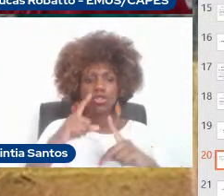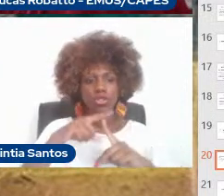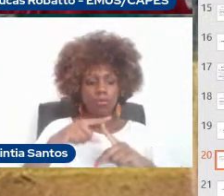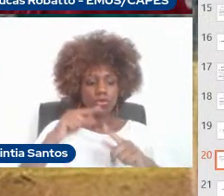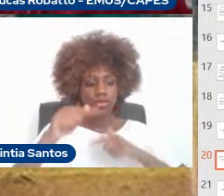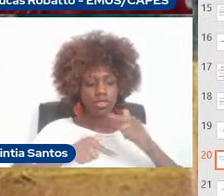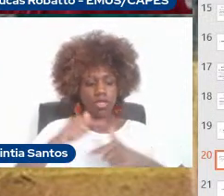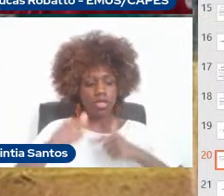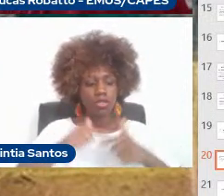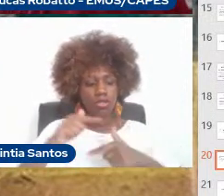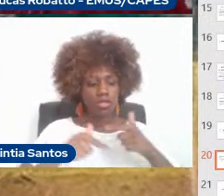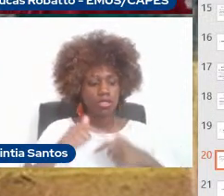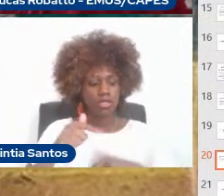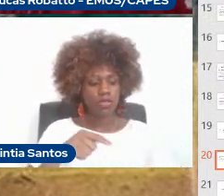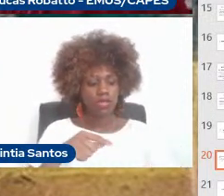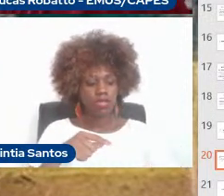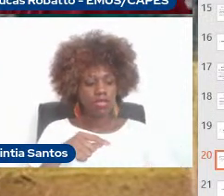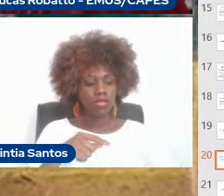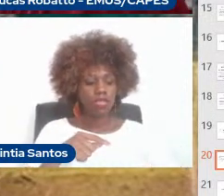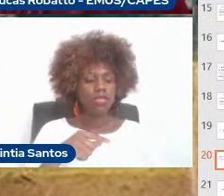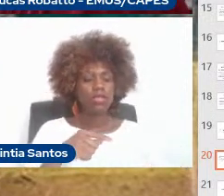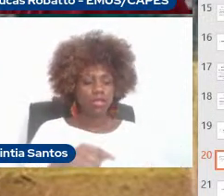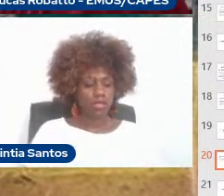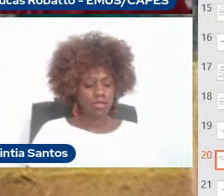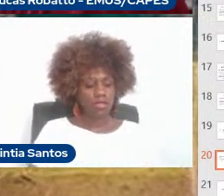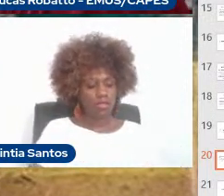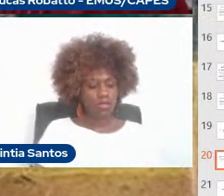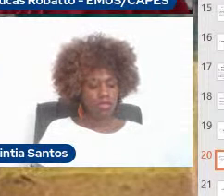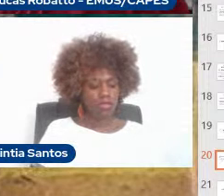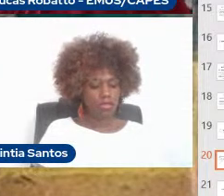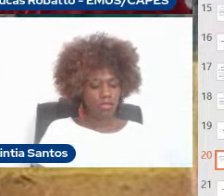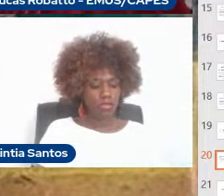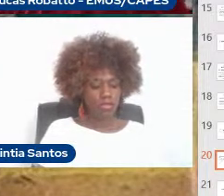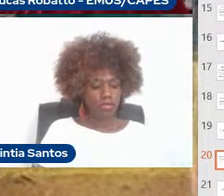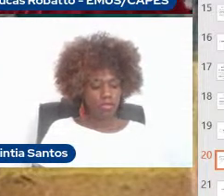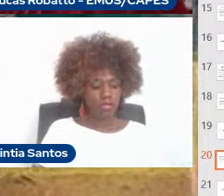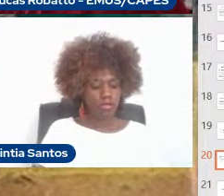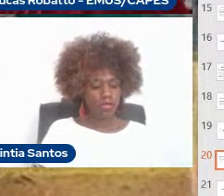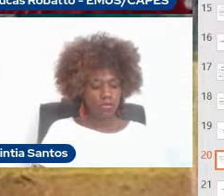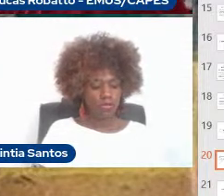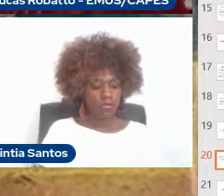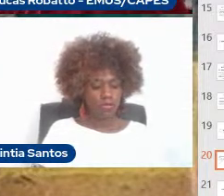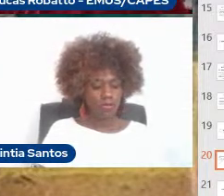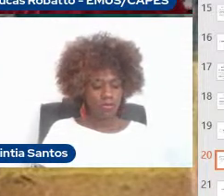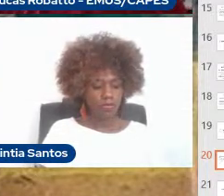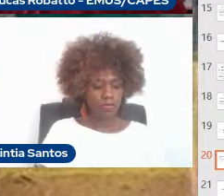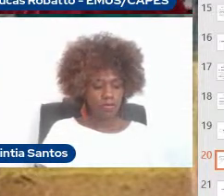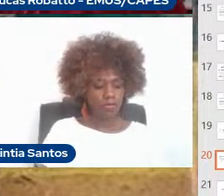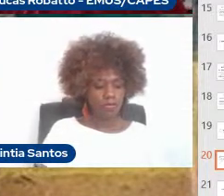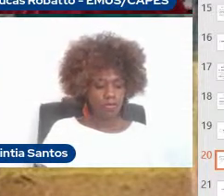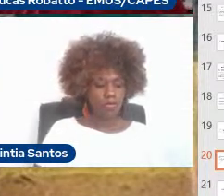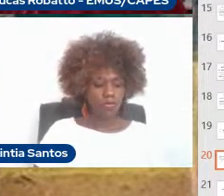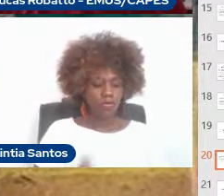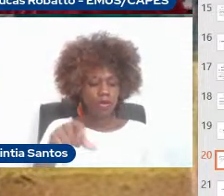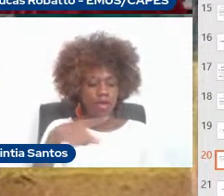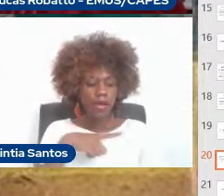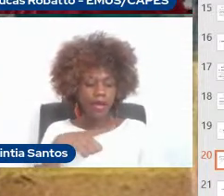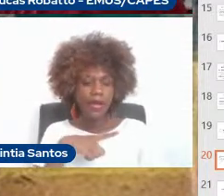o biomecânico e o musical. Então, eu acho que uma tarefa muito importante